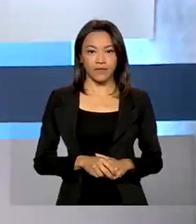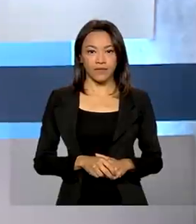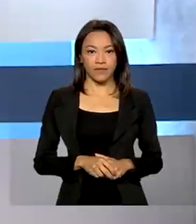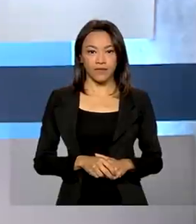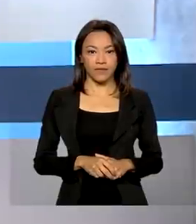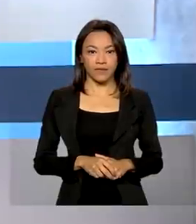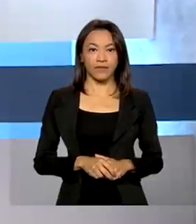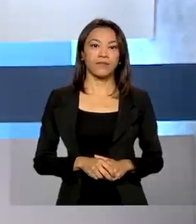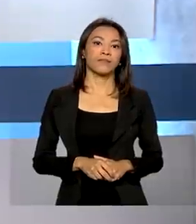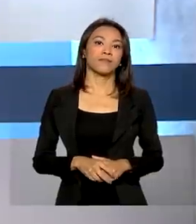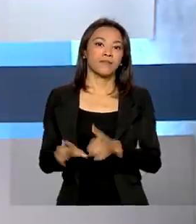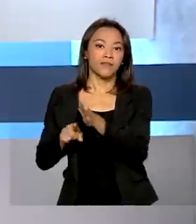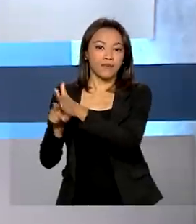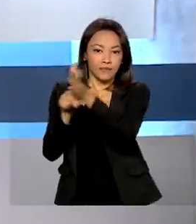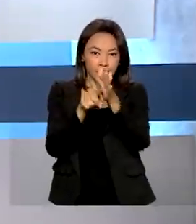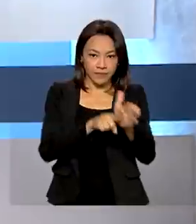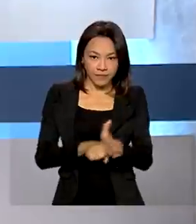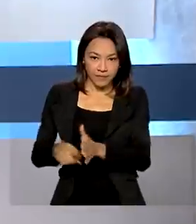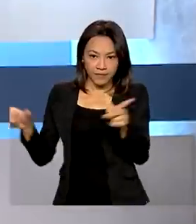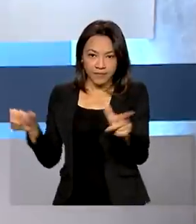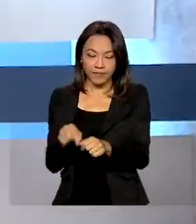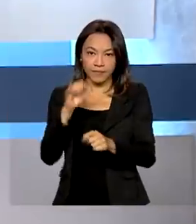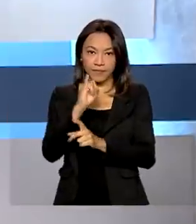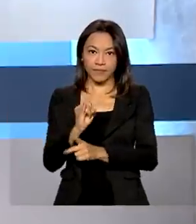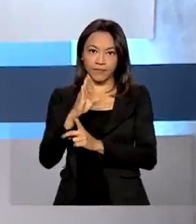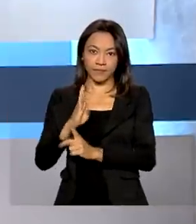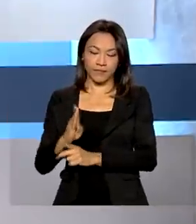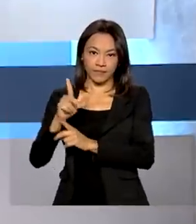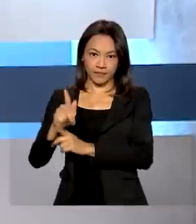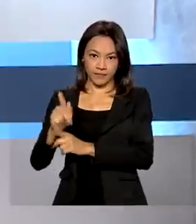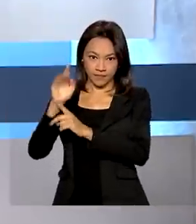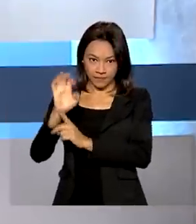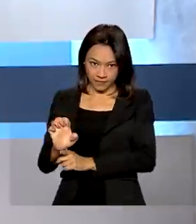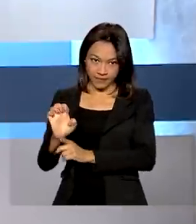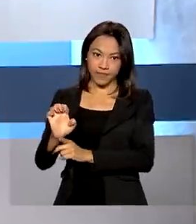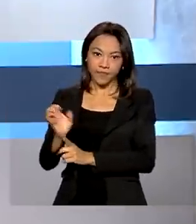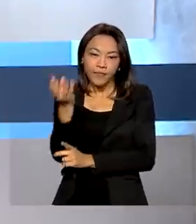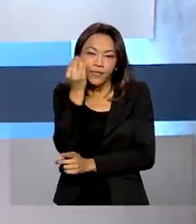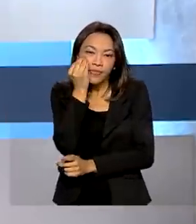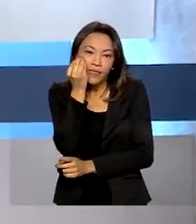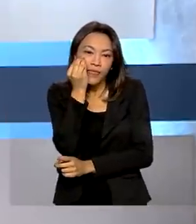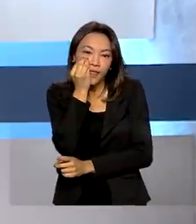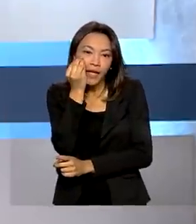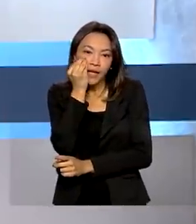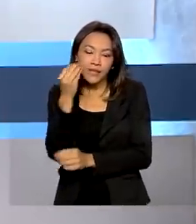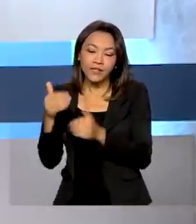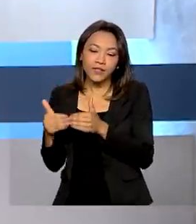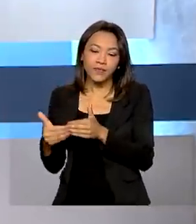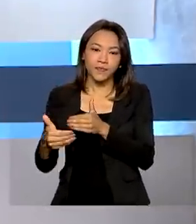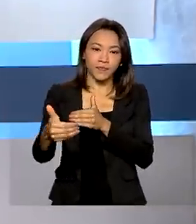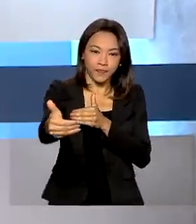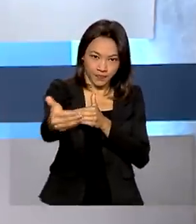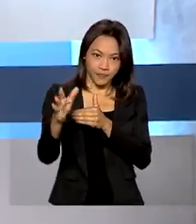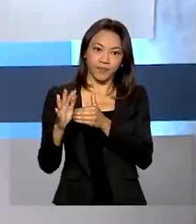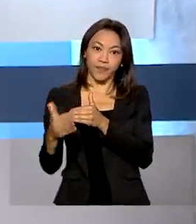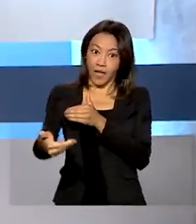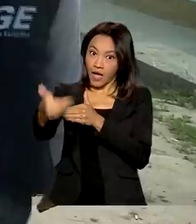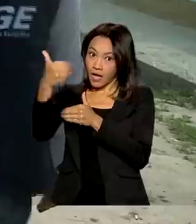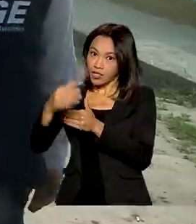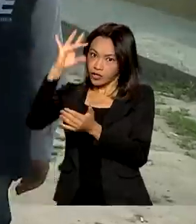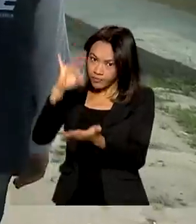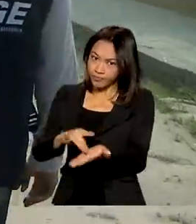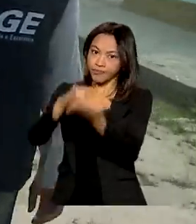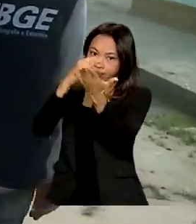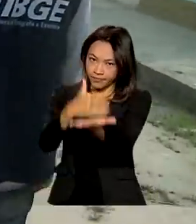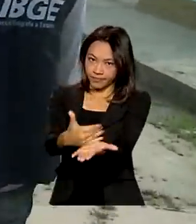O censo vai começar em agosto e o IBGE fez testes antes da aplicação oficial da pesquisa.